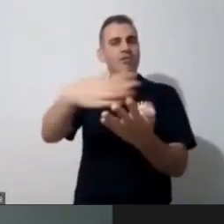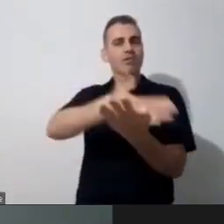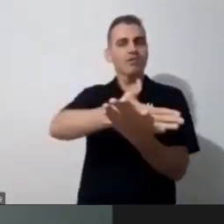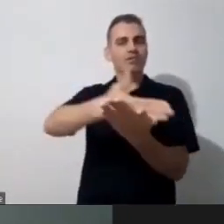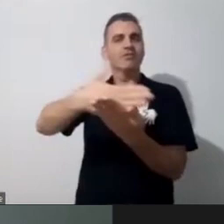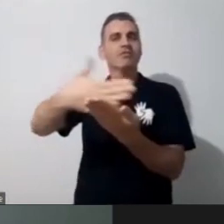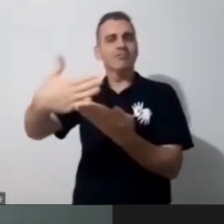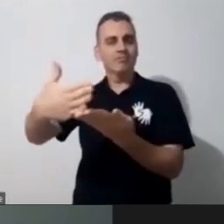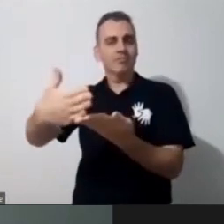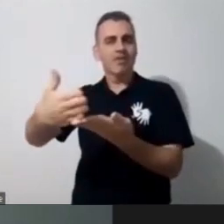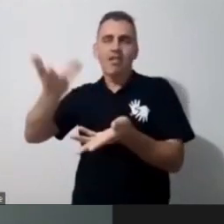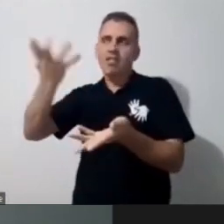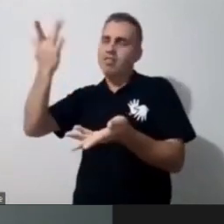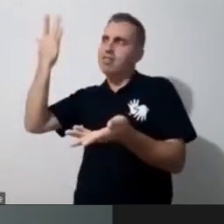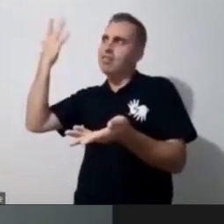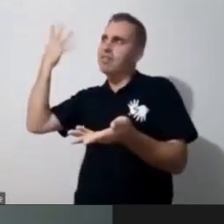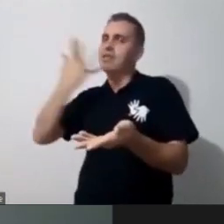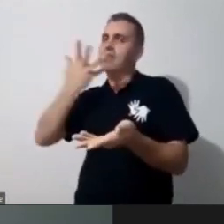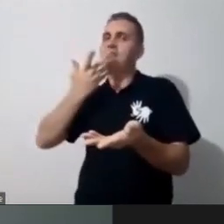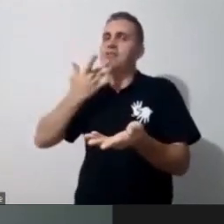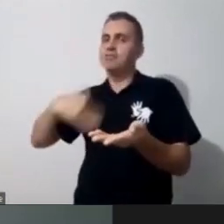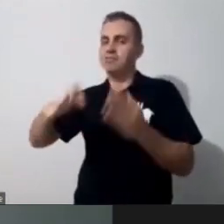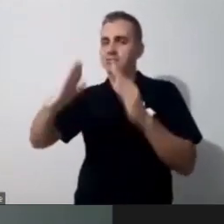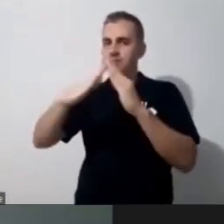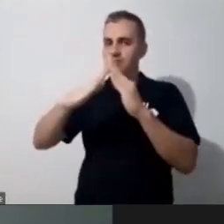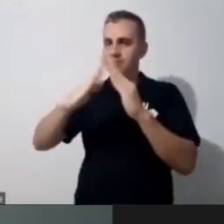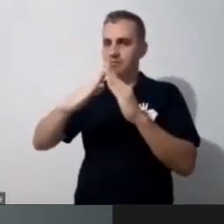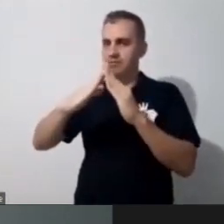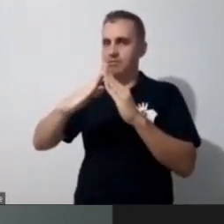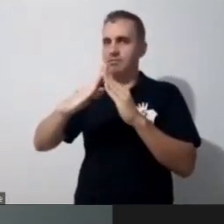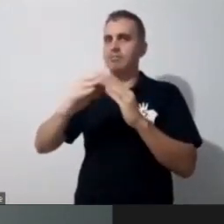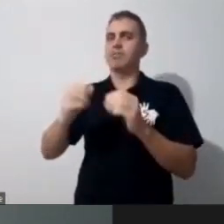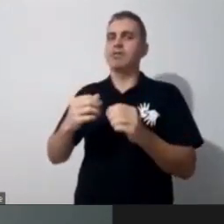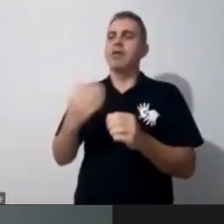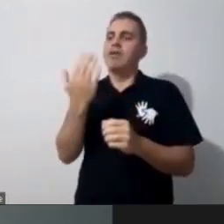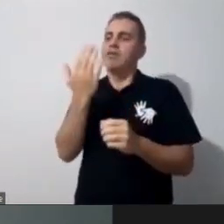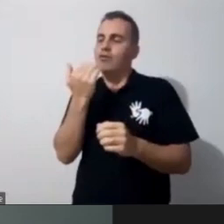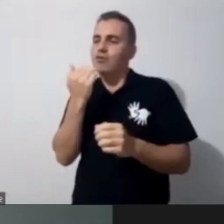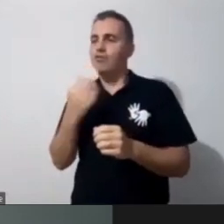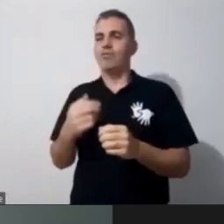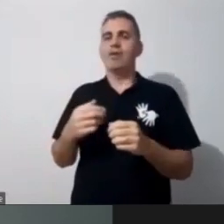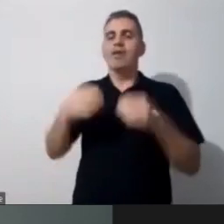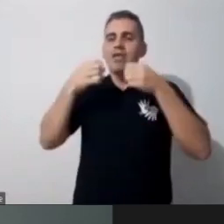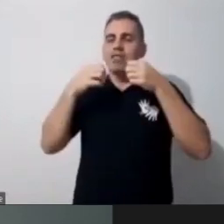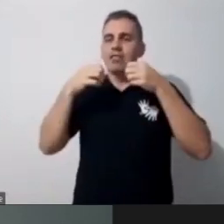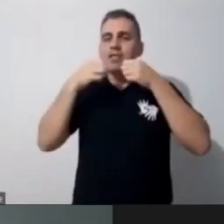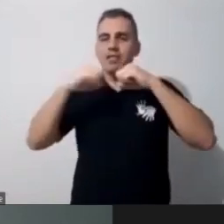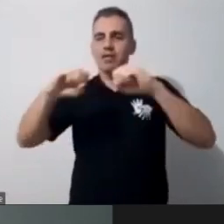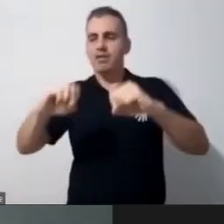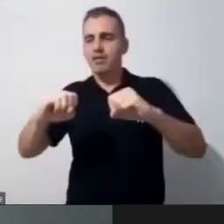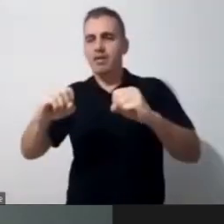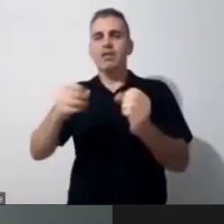da escola, né, no refeitório, nos corredores, na secretaria, não só na sala de aula, né,